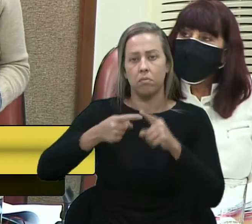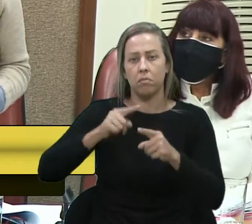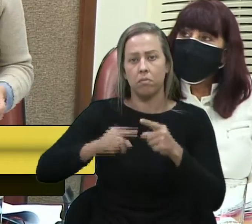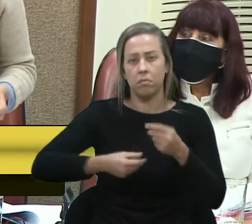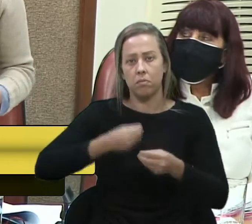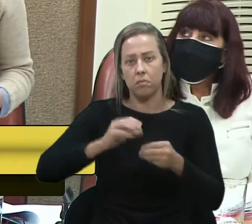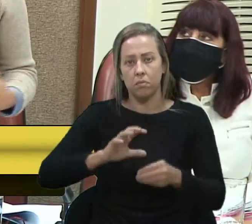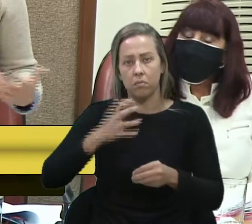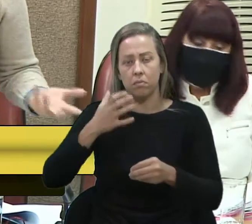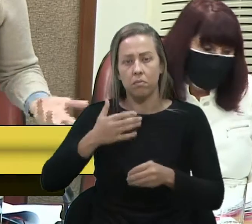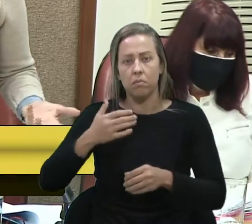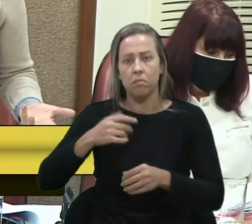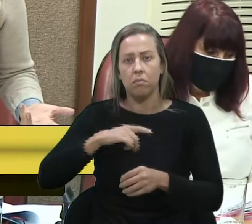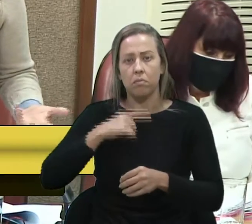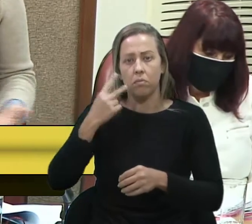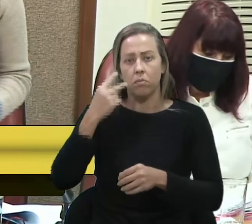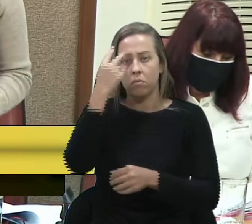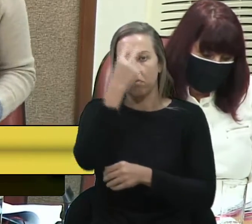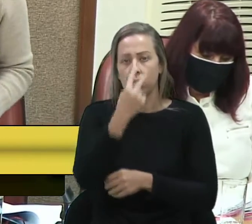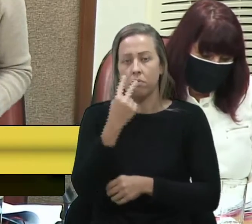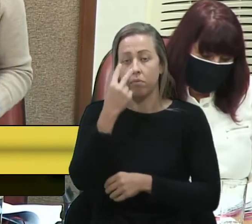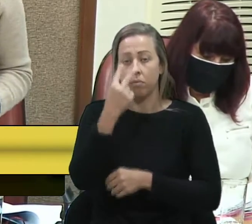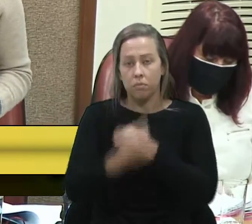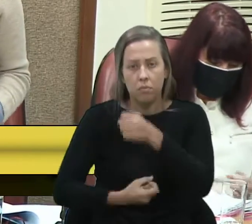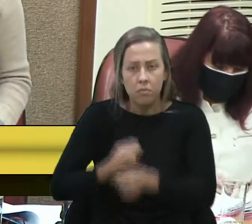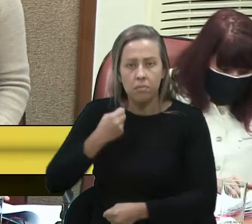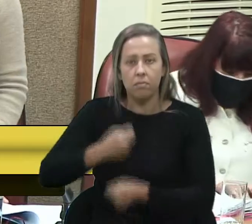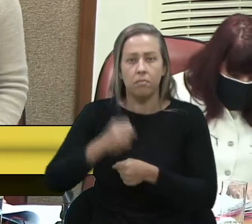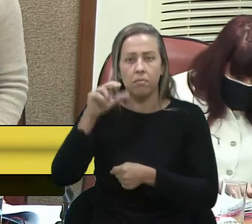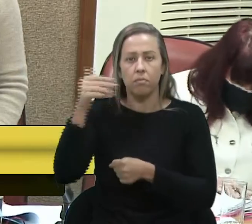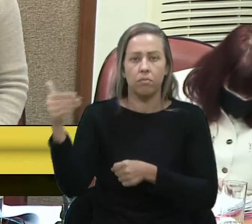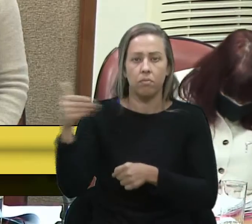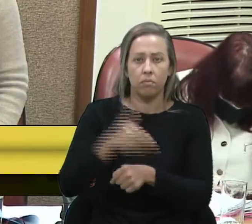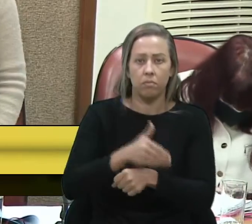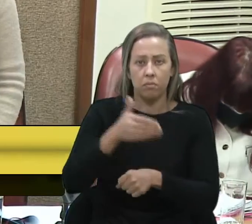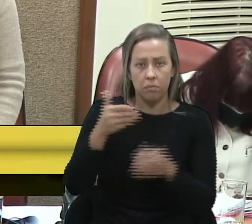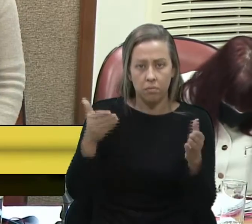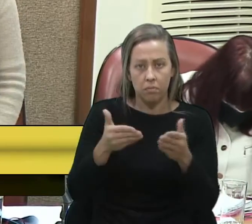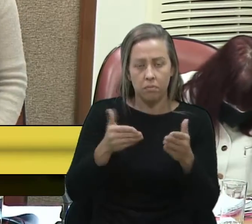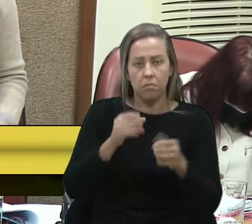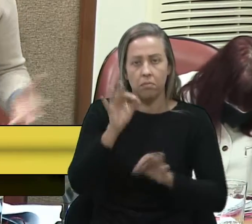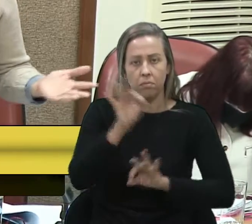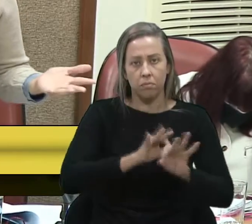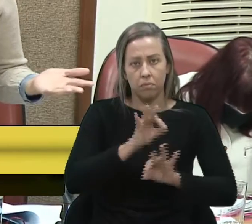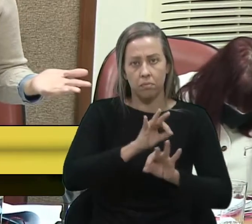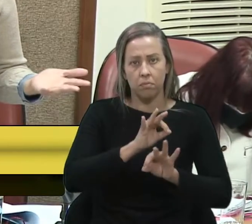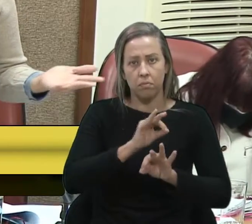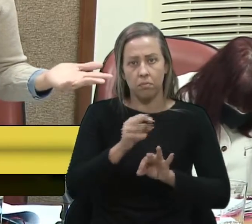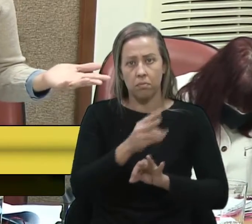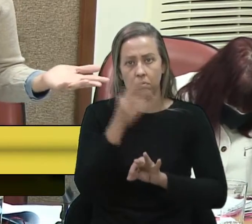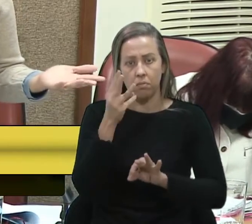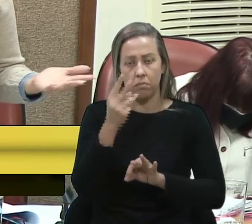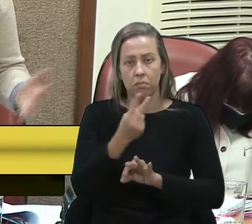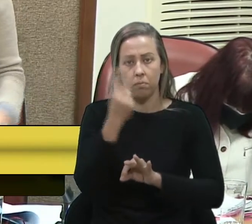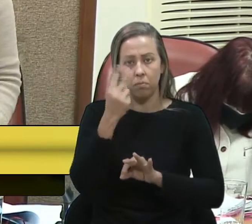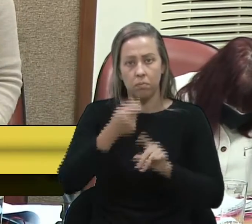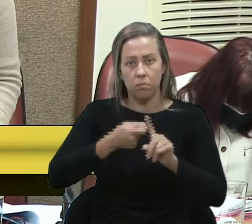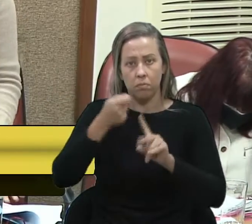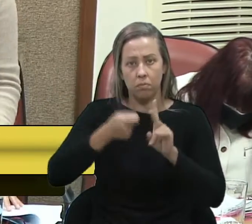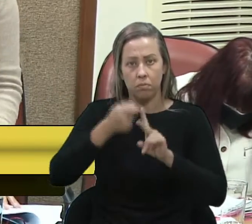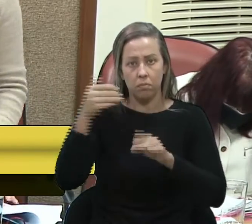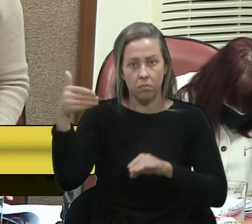anterior rodou acho que dois anos e nunca veio para o plenário. Esse aqui está rodando três meses, dois meses,